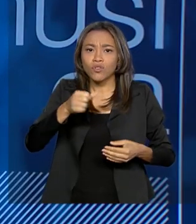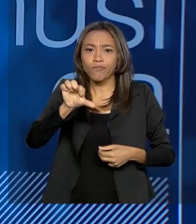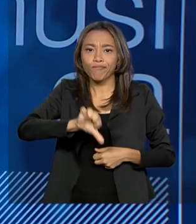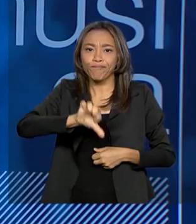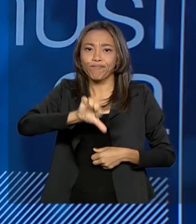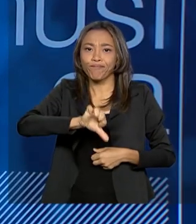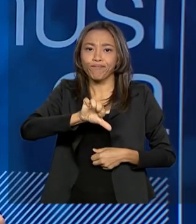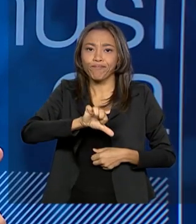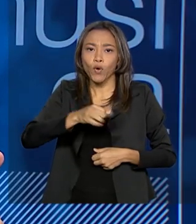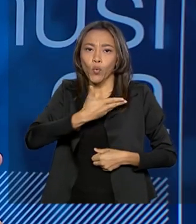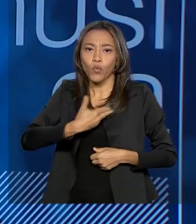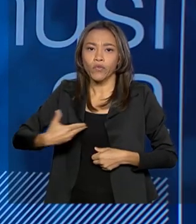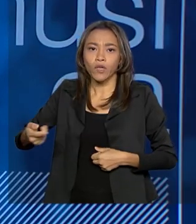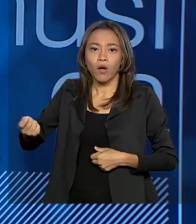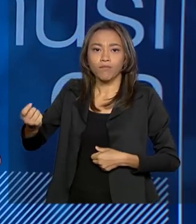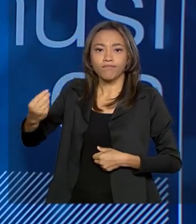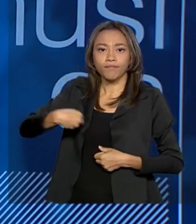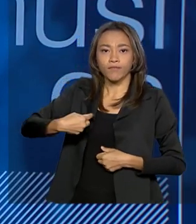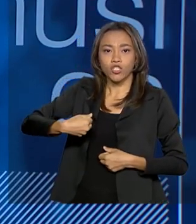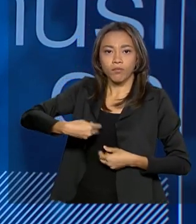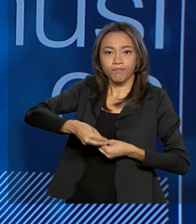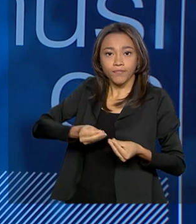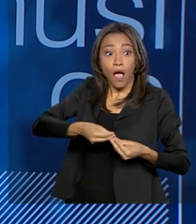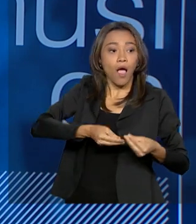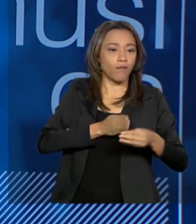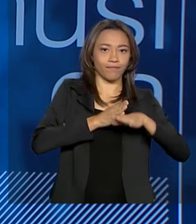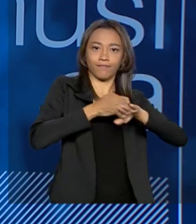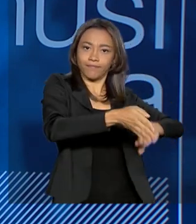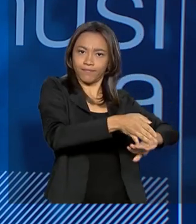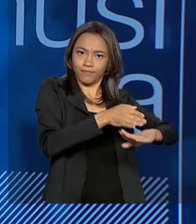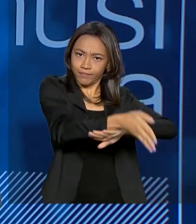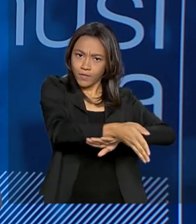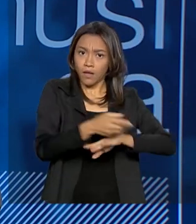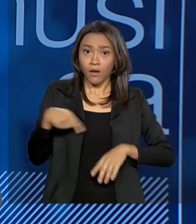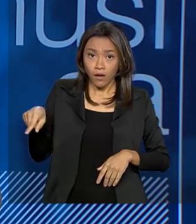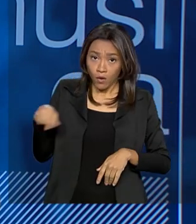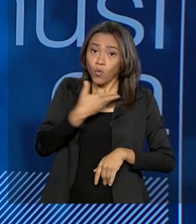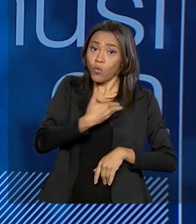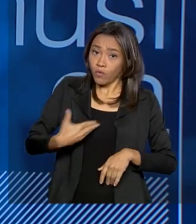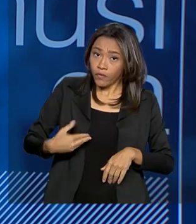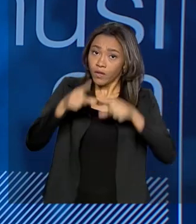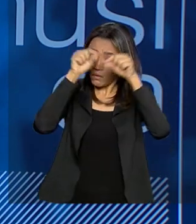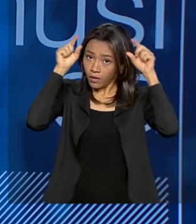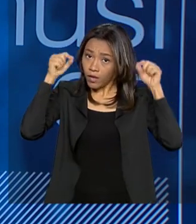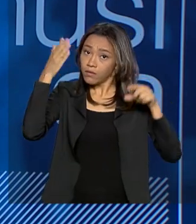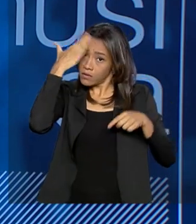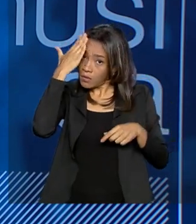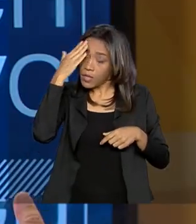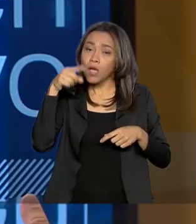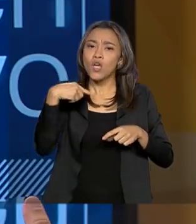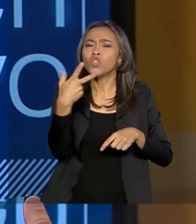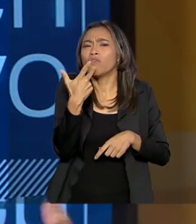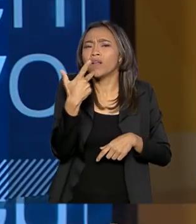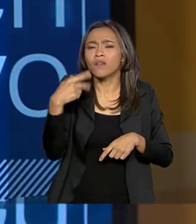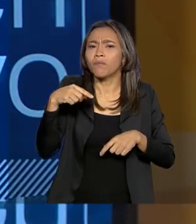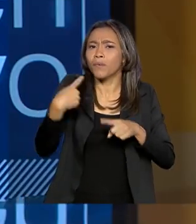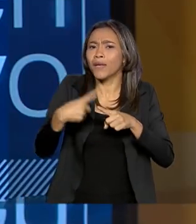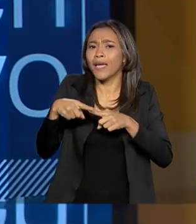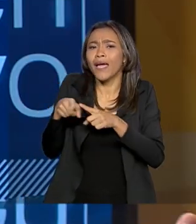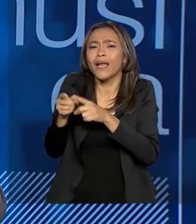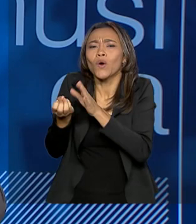o dinheiro para pagá-los. Porque o governo grego sabia, e estou falando da Grécia porque é o berço da nossa civilização ocidental.